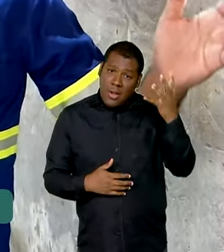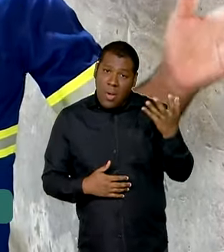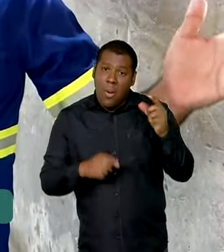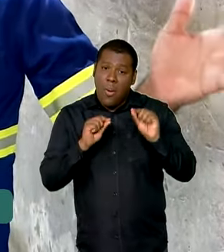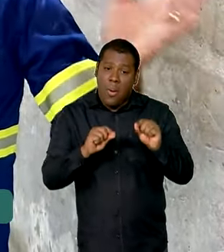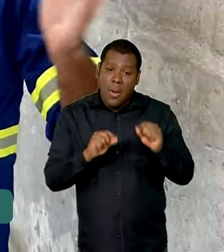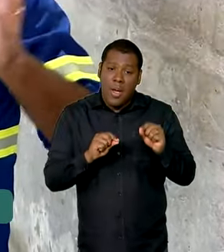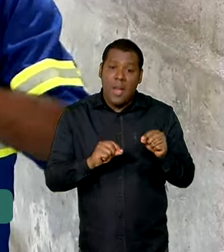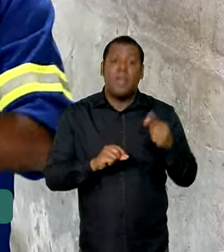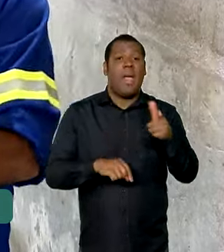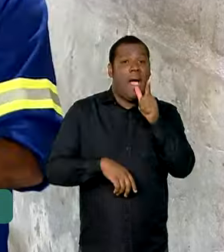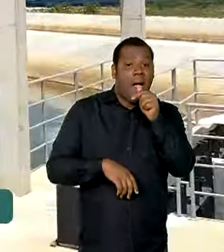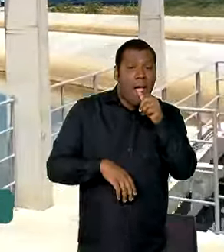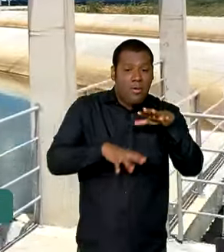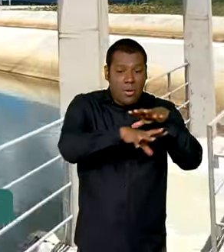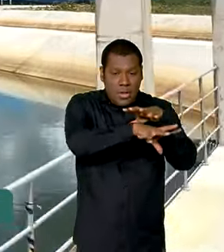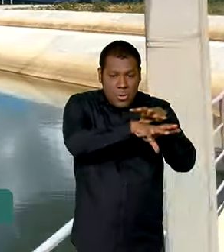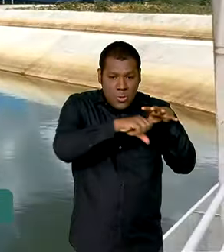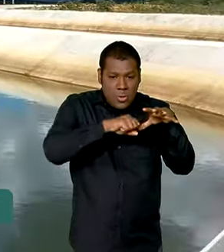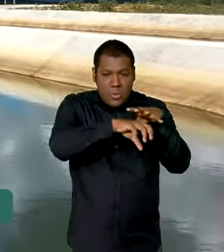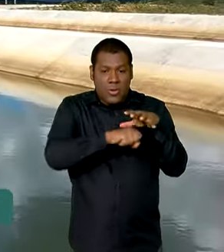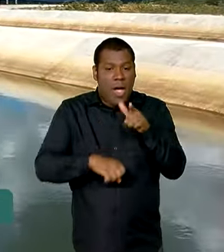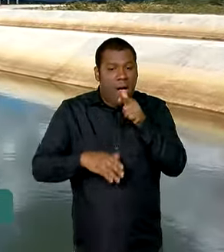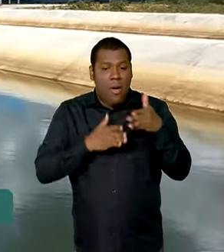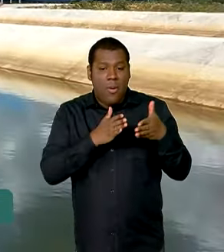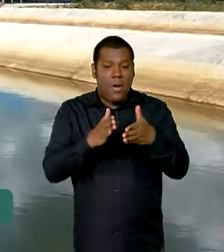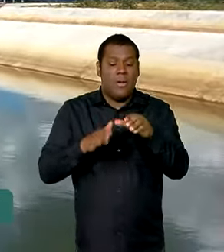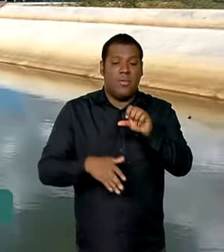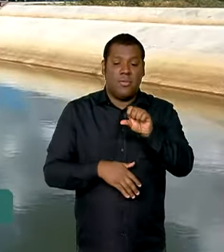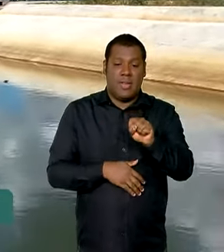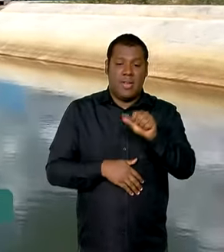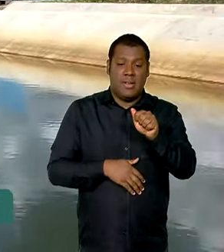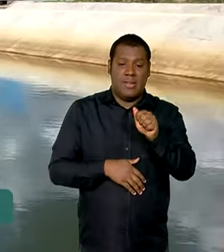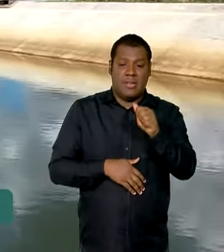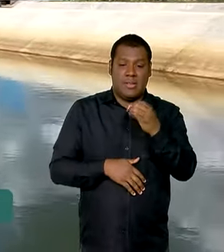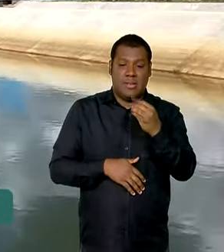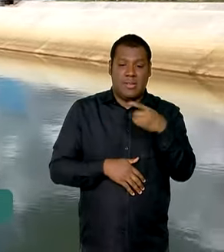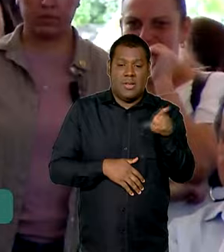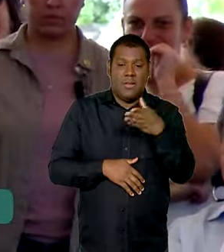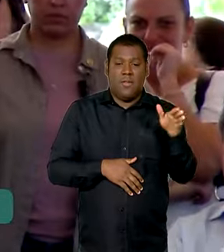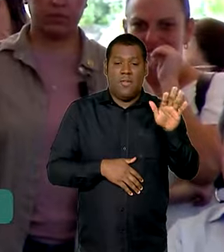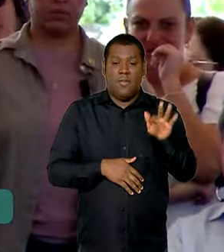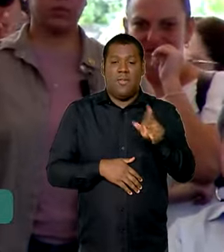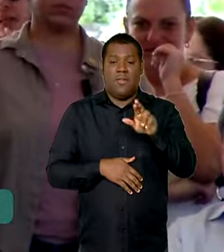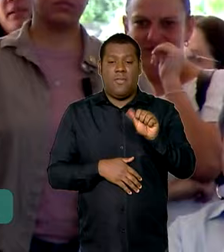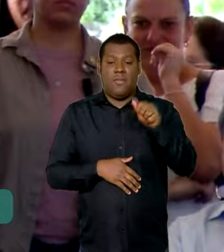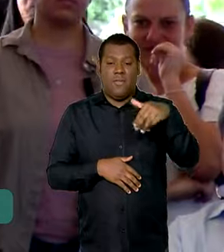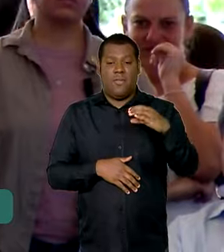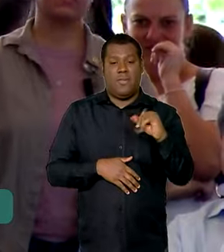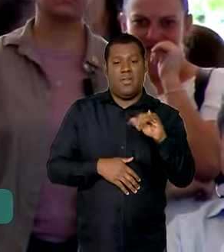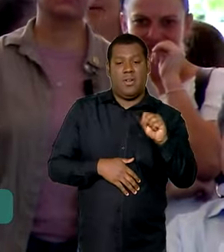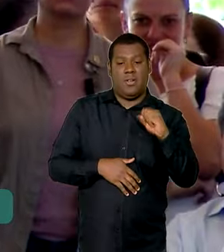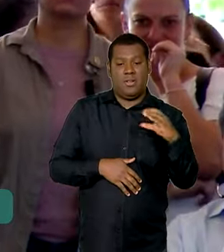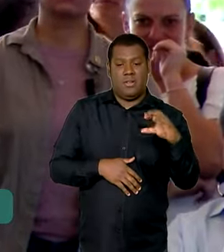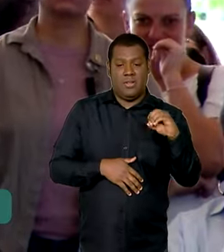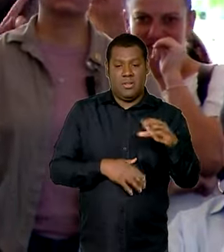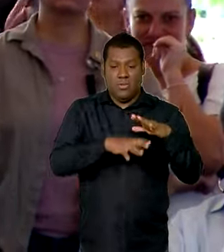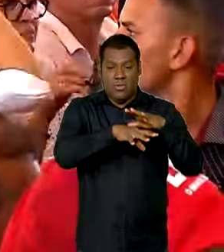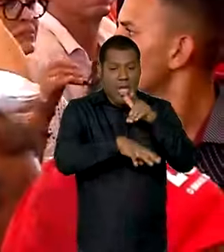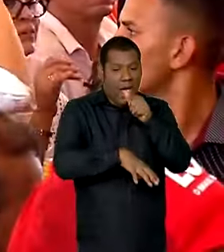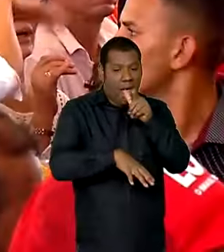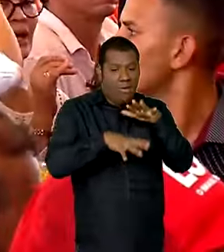água do São Francisco para atender essa demanda que a gente tem hoje no Agreste Pernambucano. O projeto da adutora do Agreste